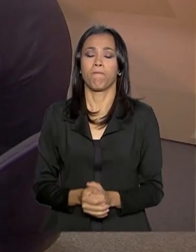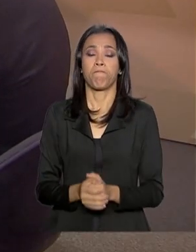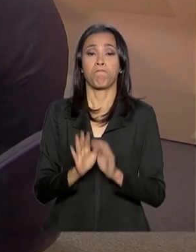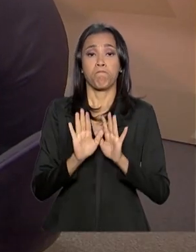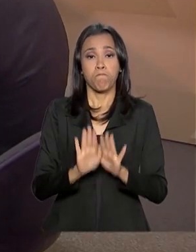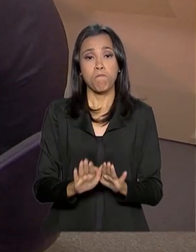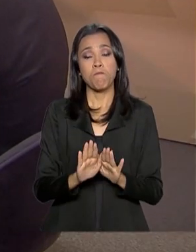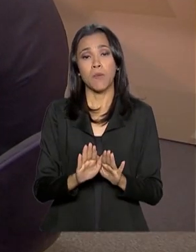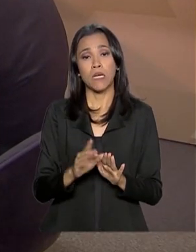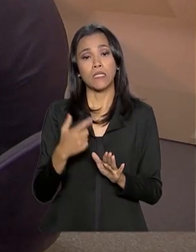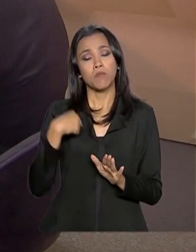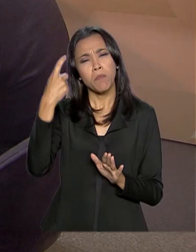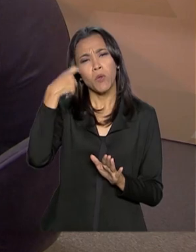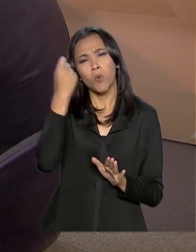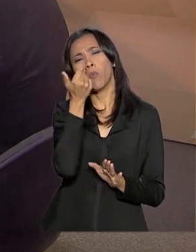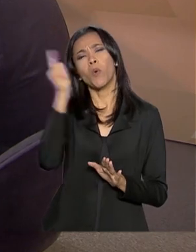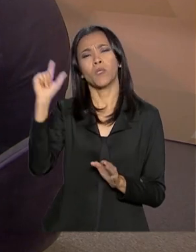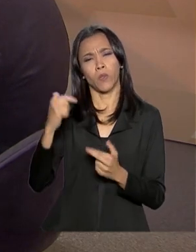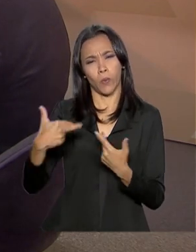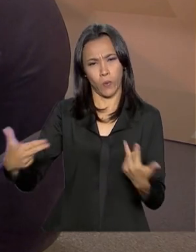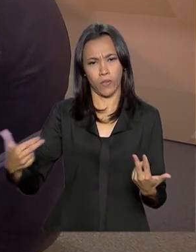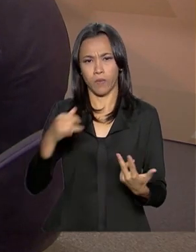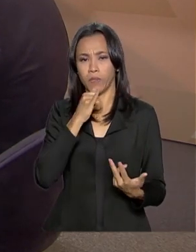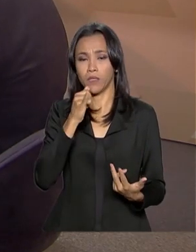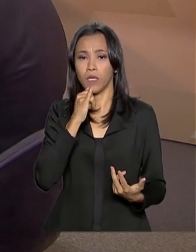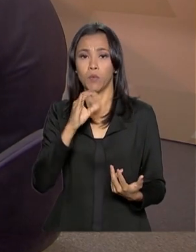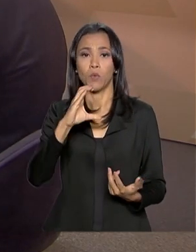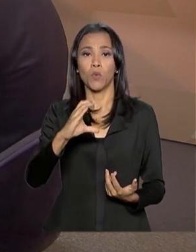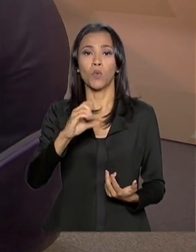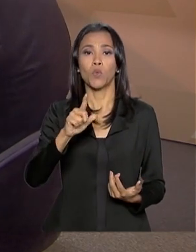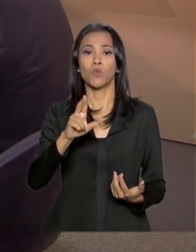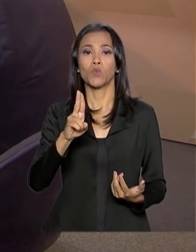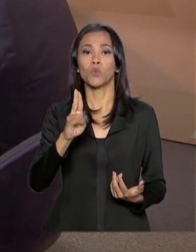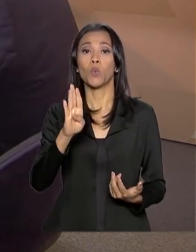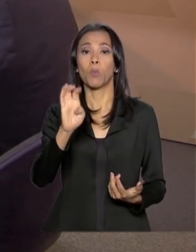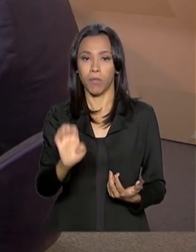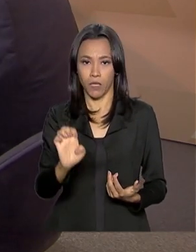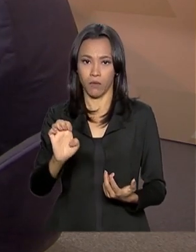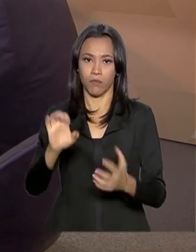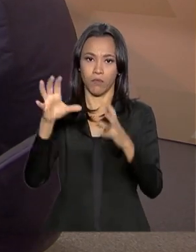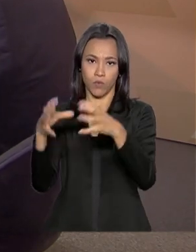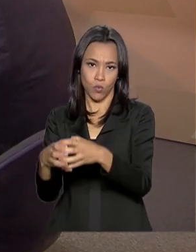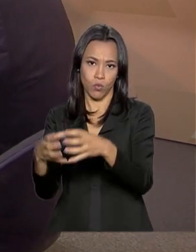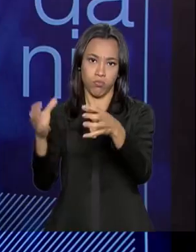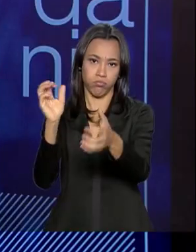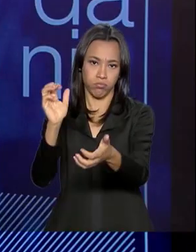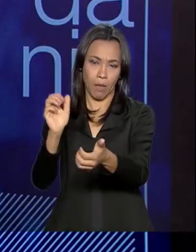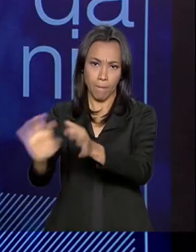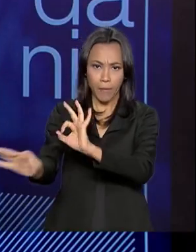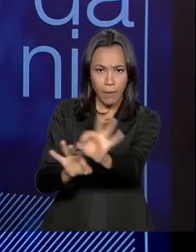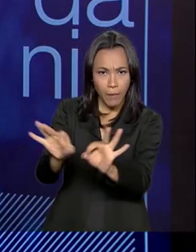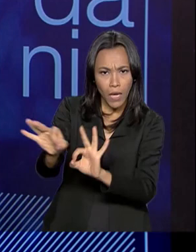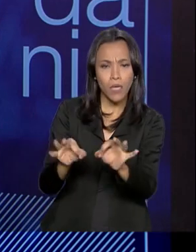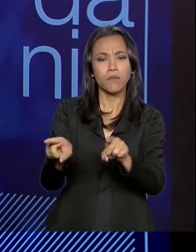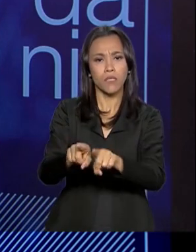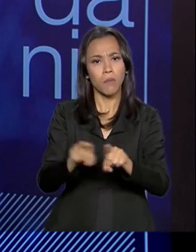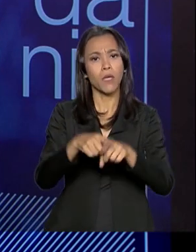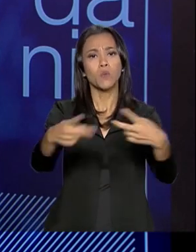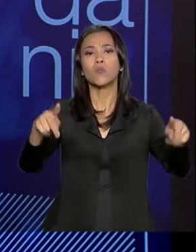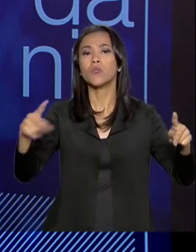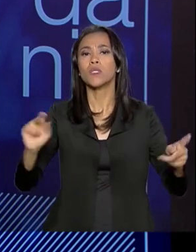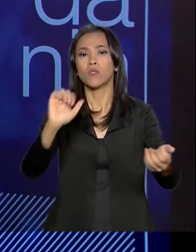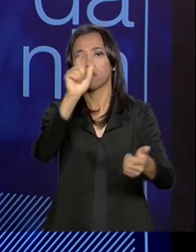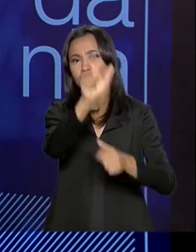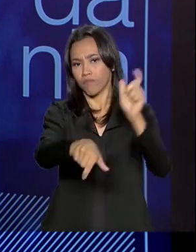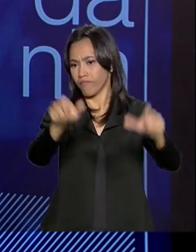me preocupa mais outra coisa. Os clubes estão preparando seus atletas, mas é muito importante também o que acontece